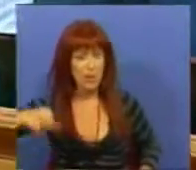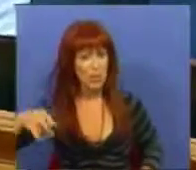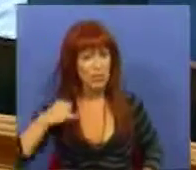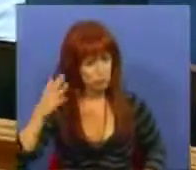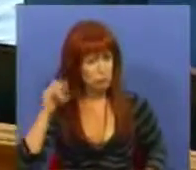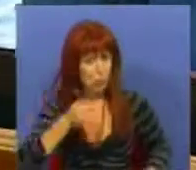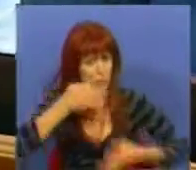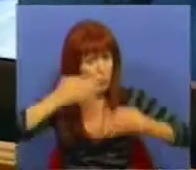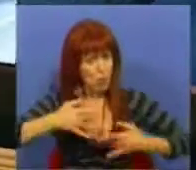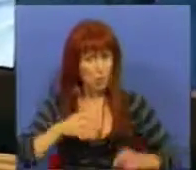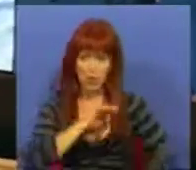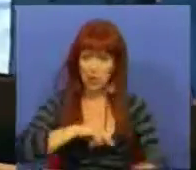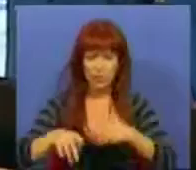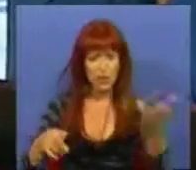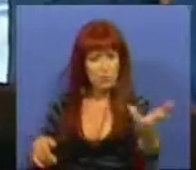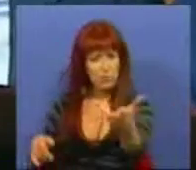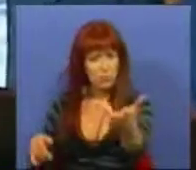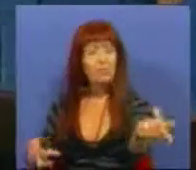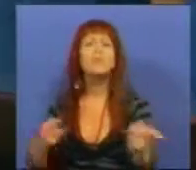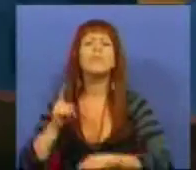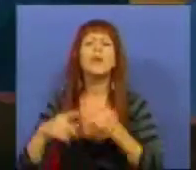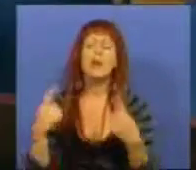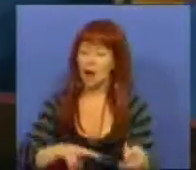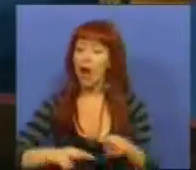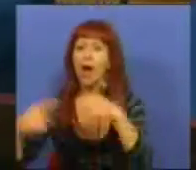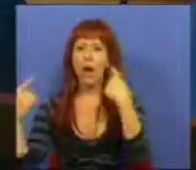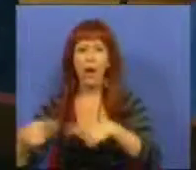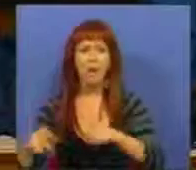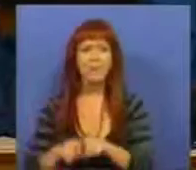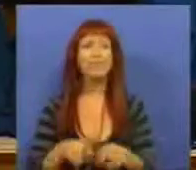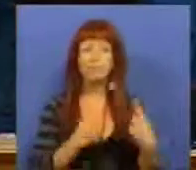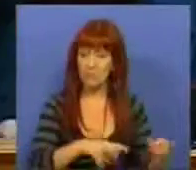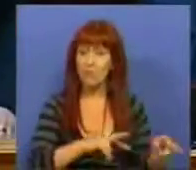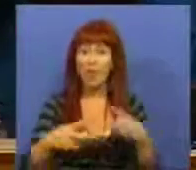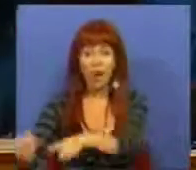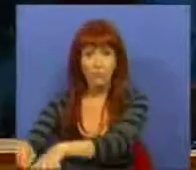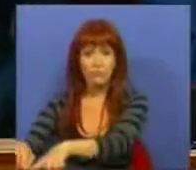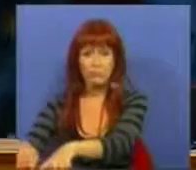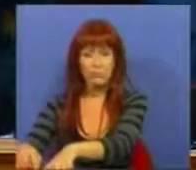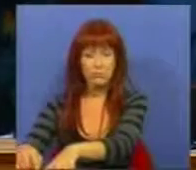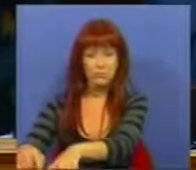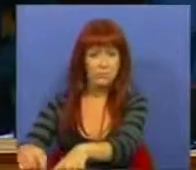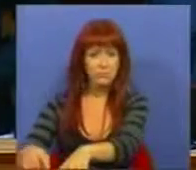achavam mais decente, Srs. Deputados? E é que havia alternativa? E é que havia alternativa?